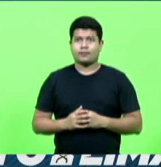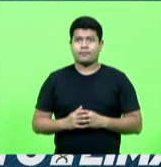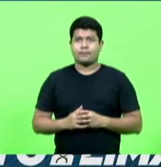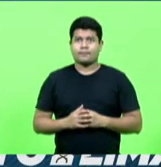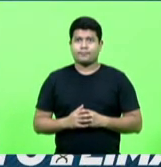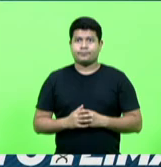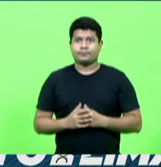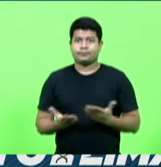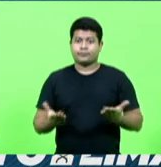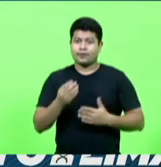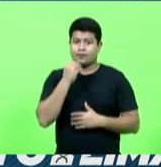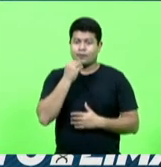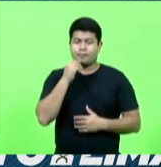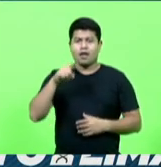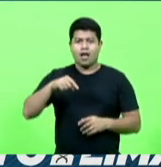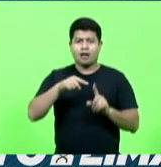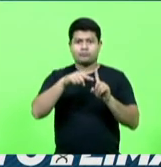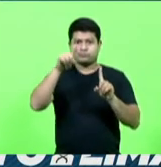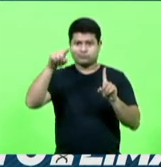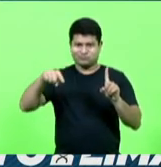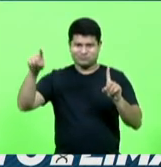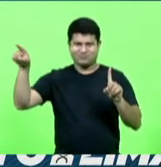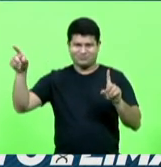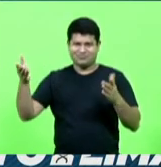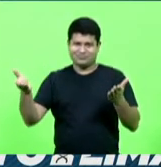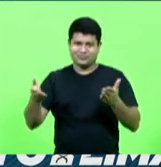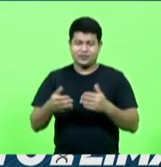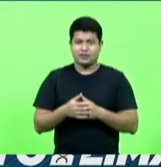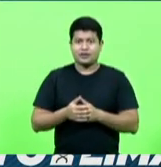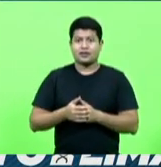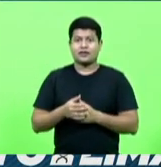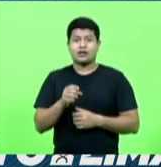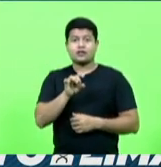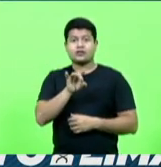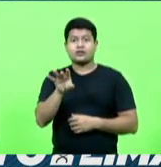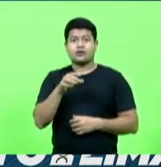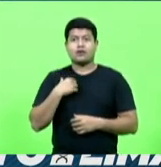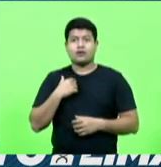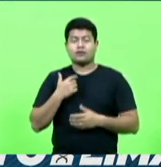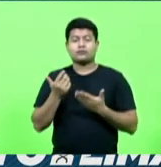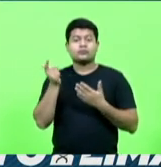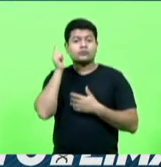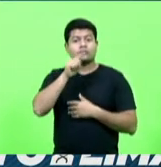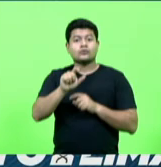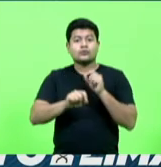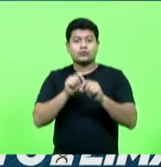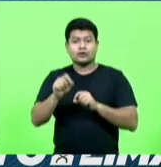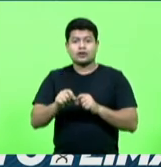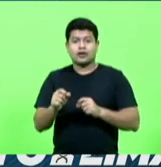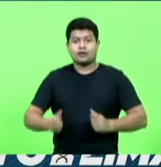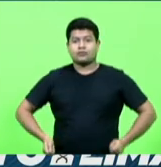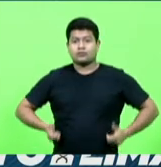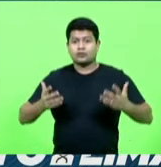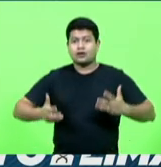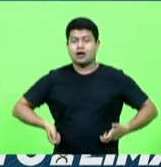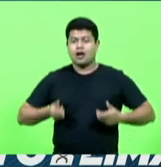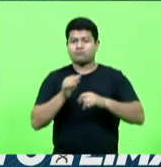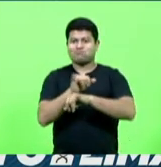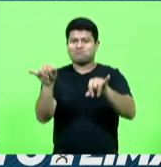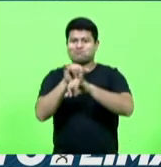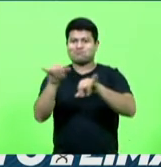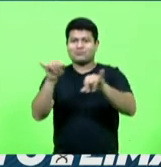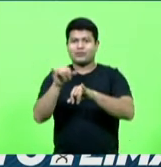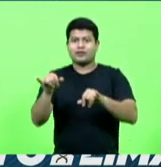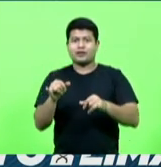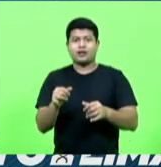Obviamente que isso é um gráfico. O que fala ali, só conseguimos dos gastos de publicidade e propaganda do período de